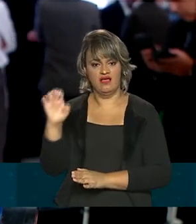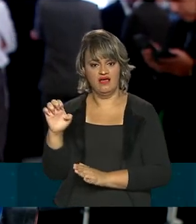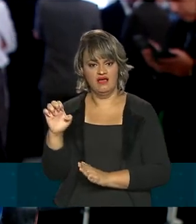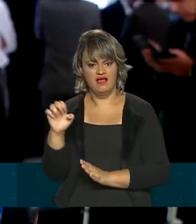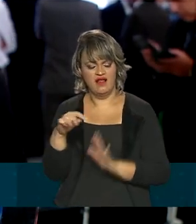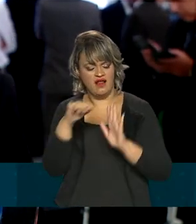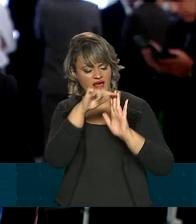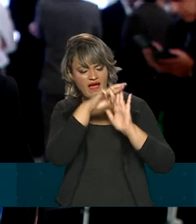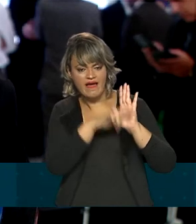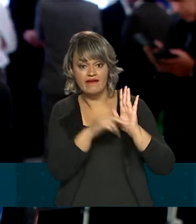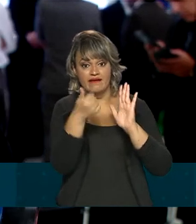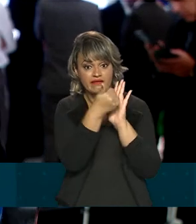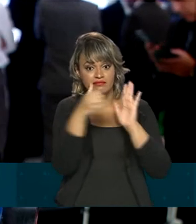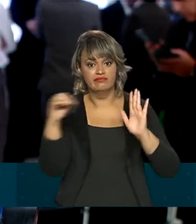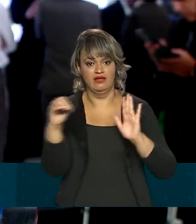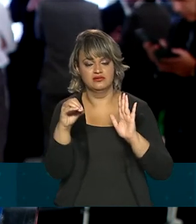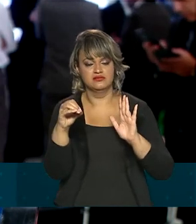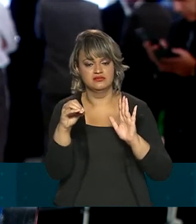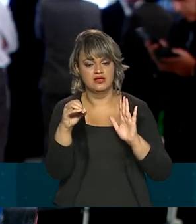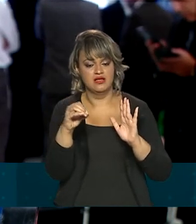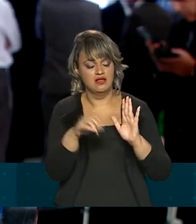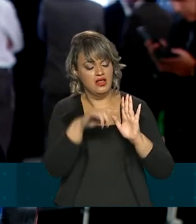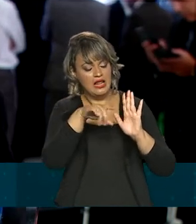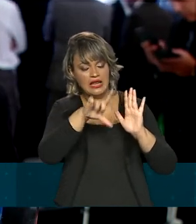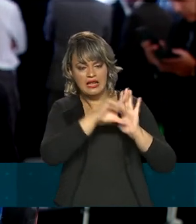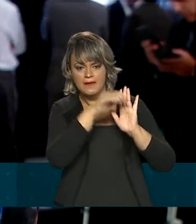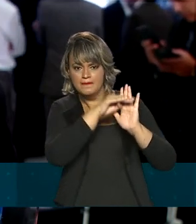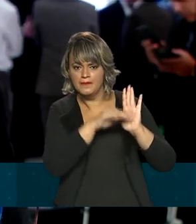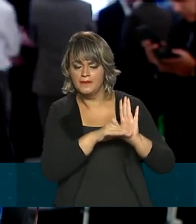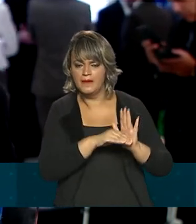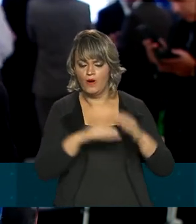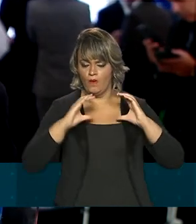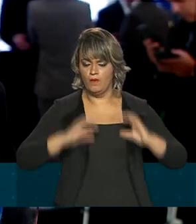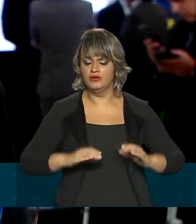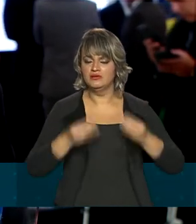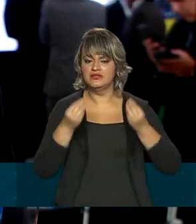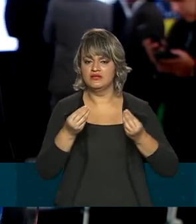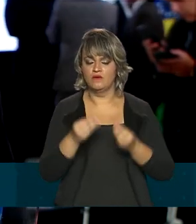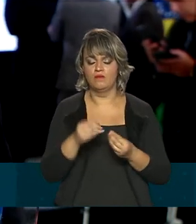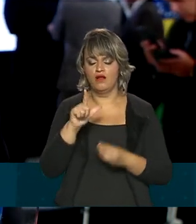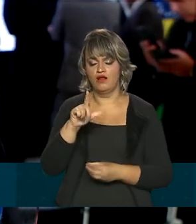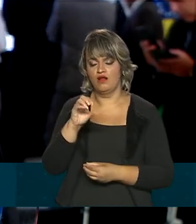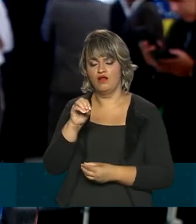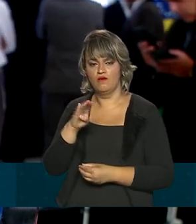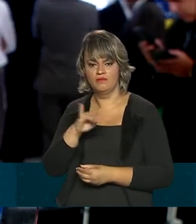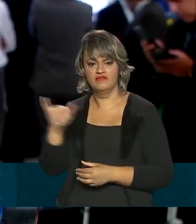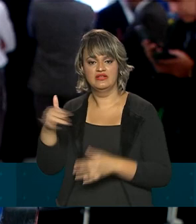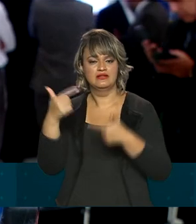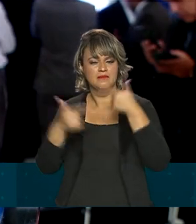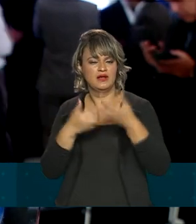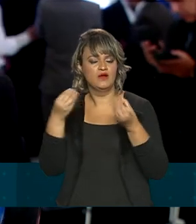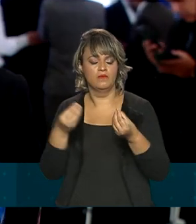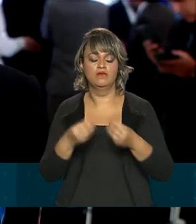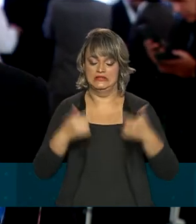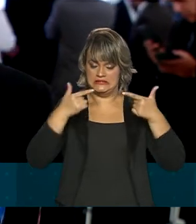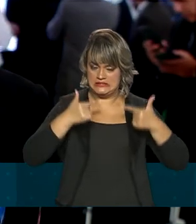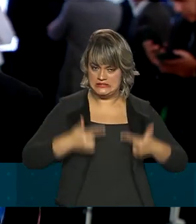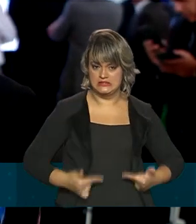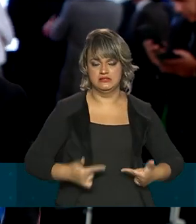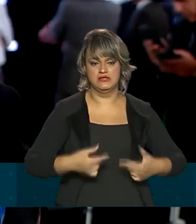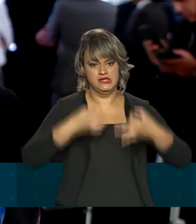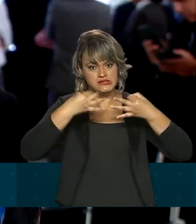dessas principais leis de lobby pelo mundo. Nós incorporamos equidade, transparência, integridade